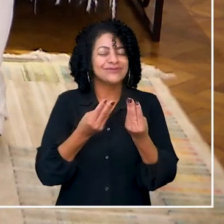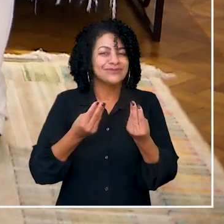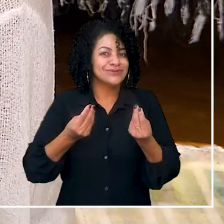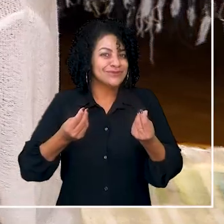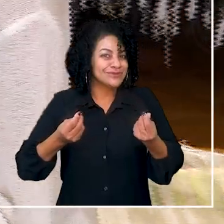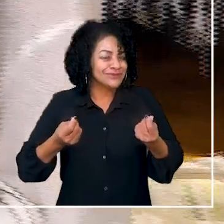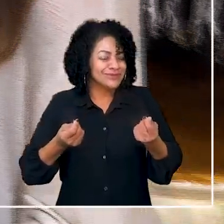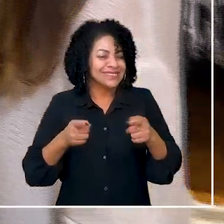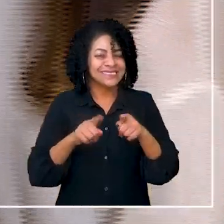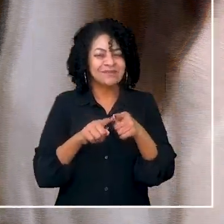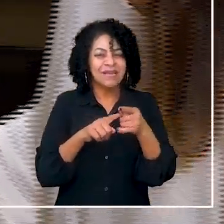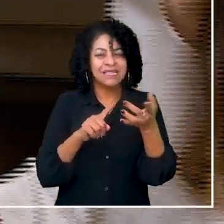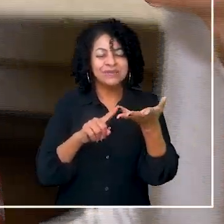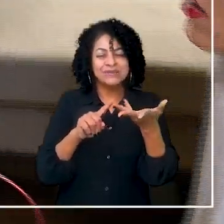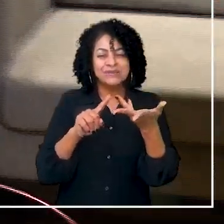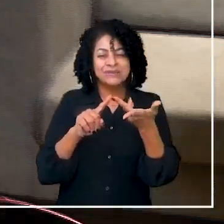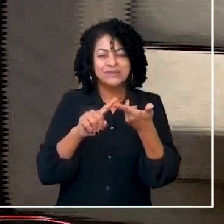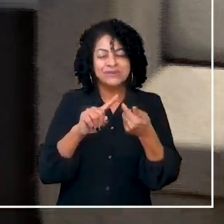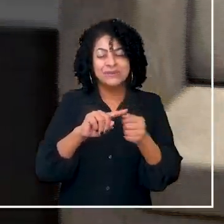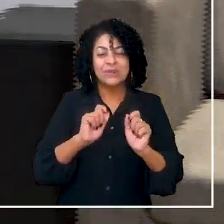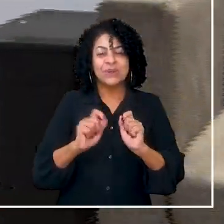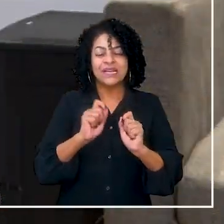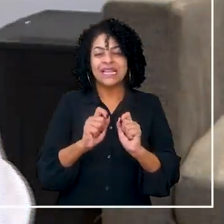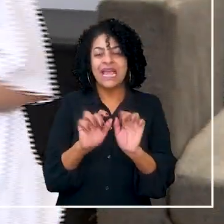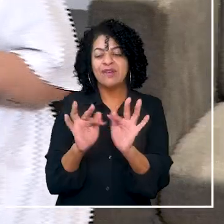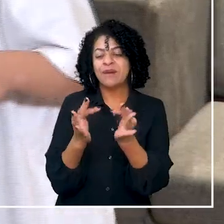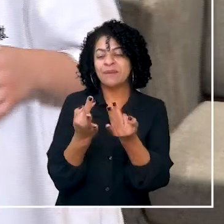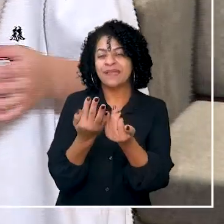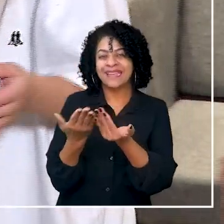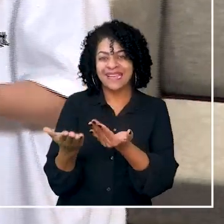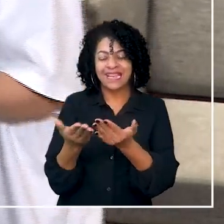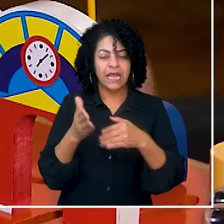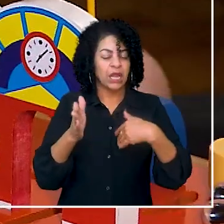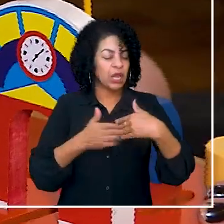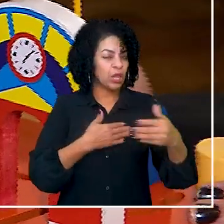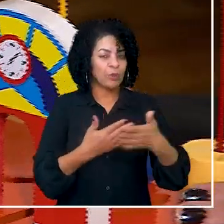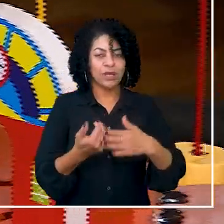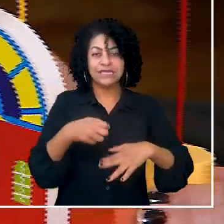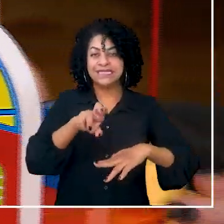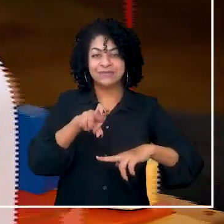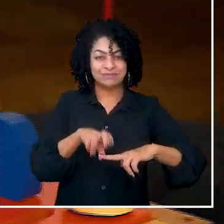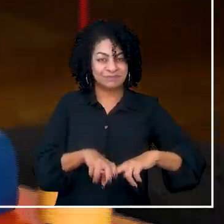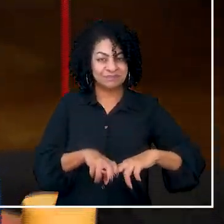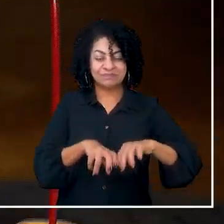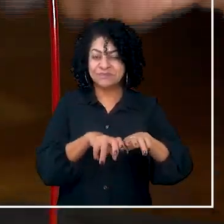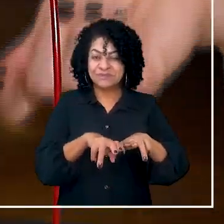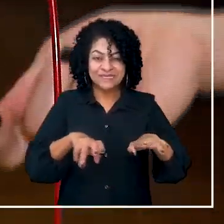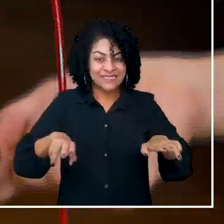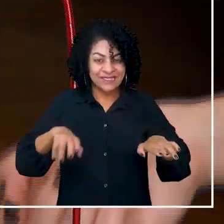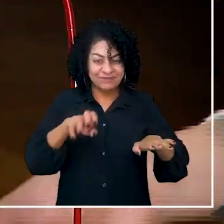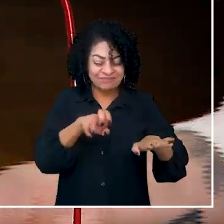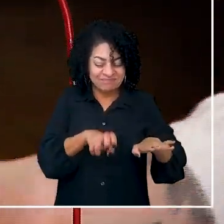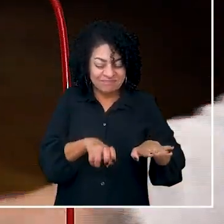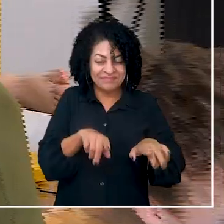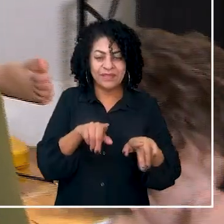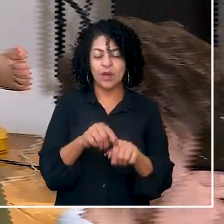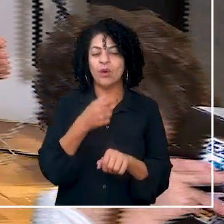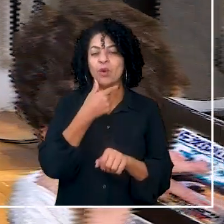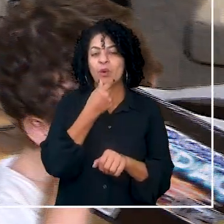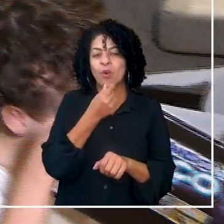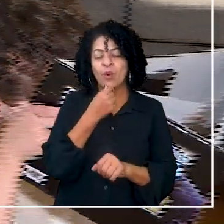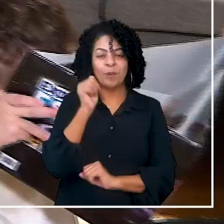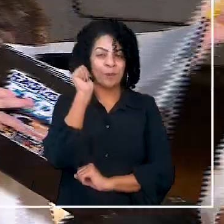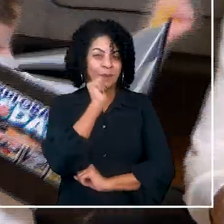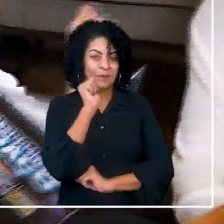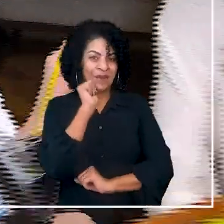pureza, alegria. Adjetivos que traduzem bem o momento em família. Seja no chão da sala ou em qualquer outro lugar, o